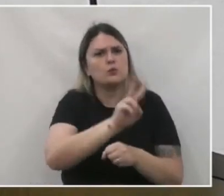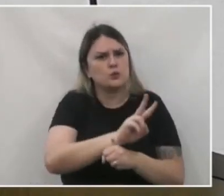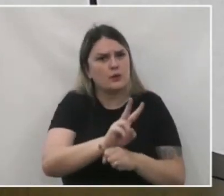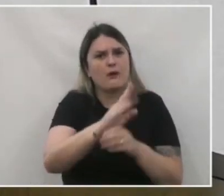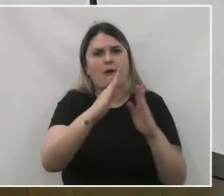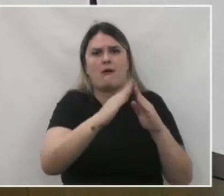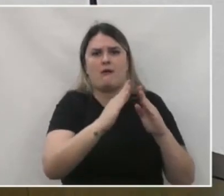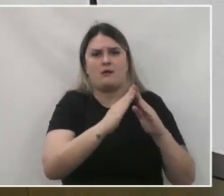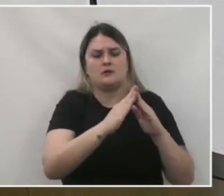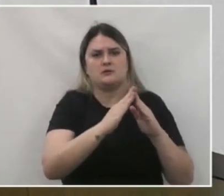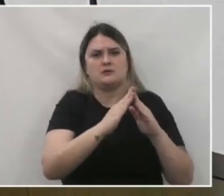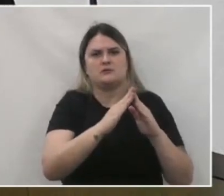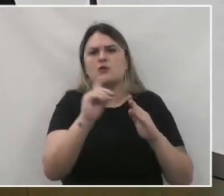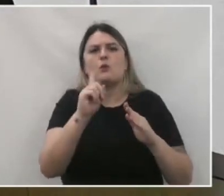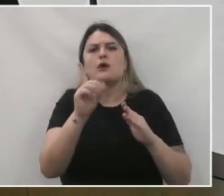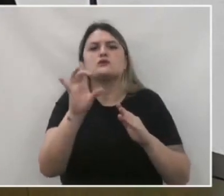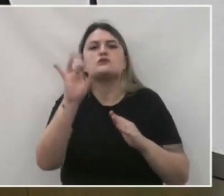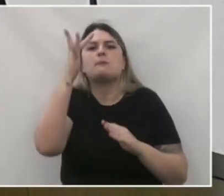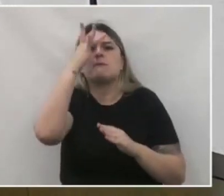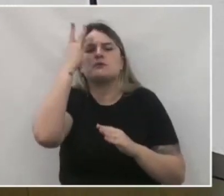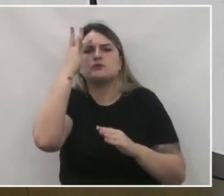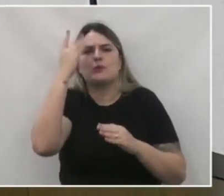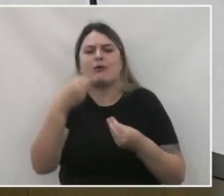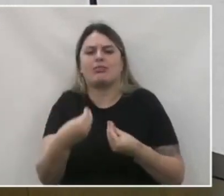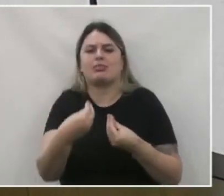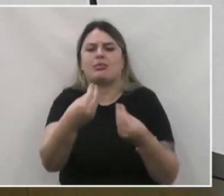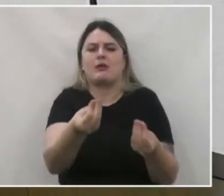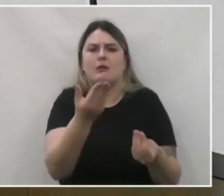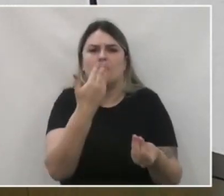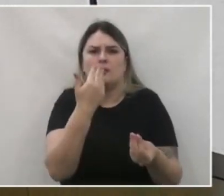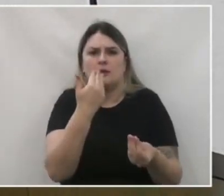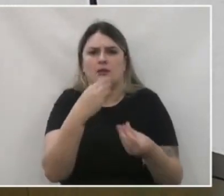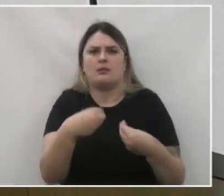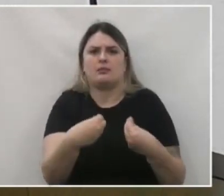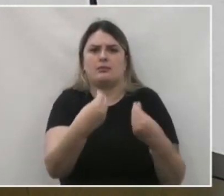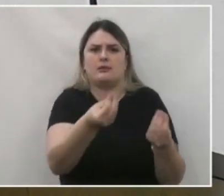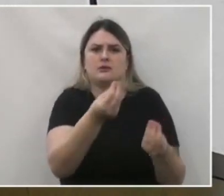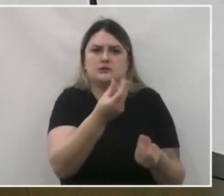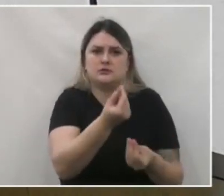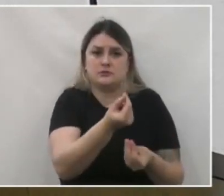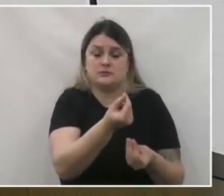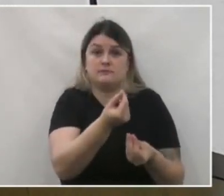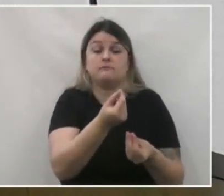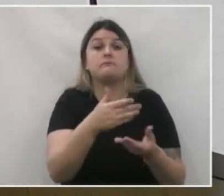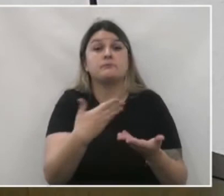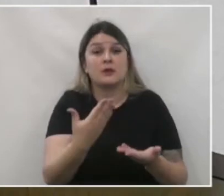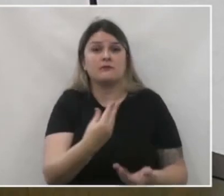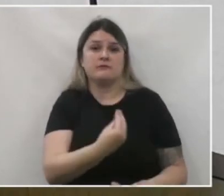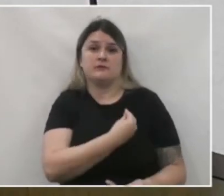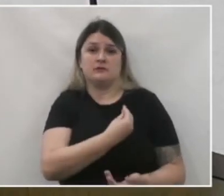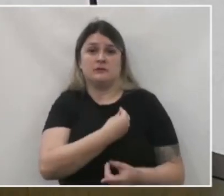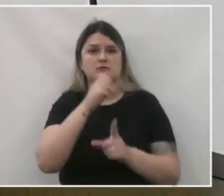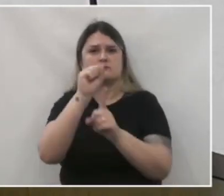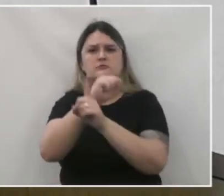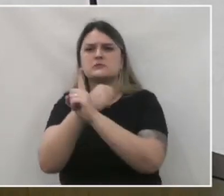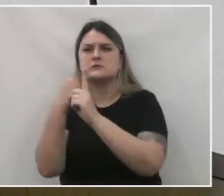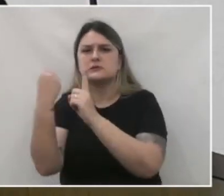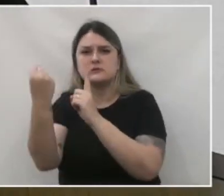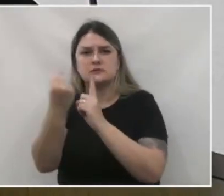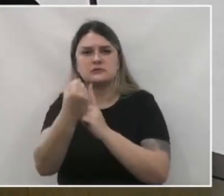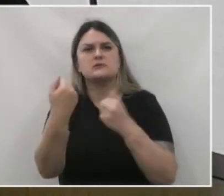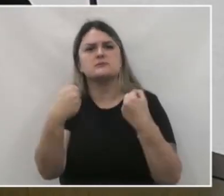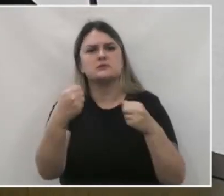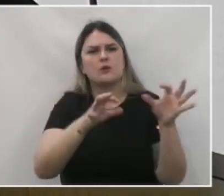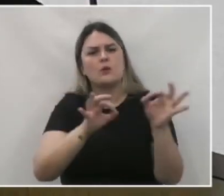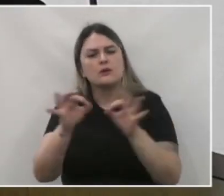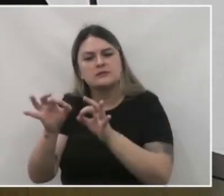não ter só uma função de simples provedor que trazia o sustento. Na vida em sociedade, necessitamos também de organização